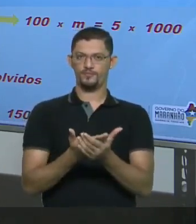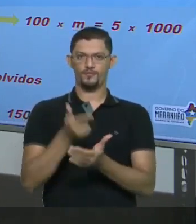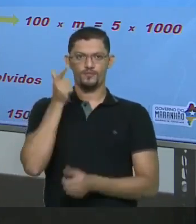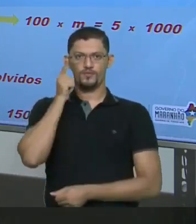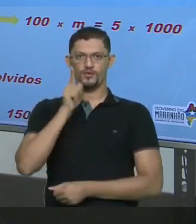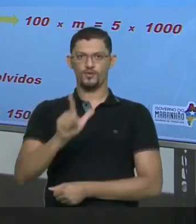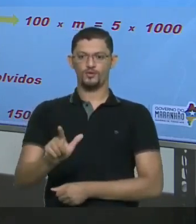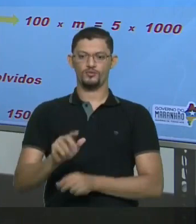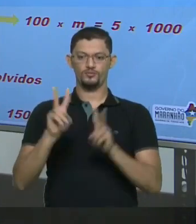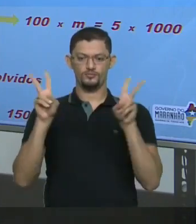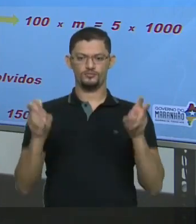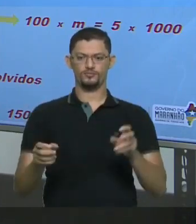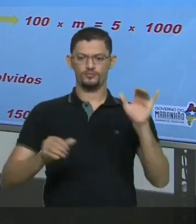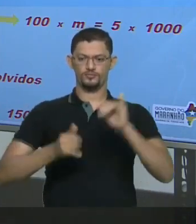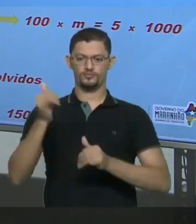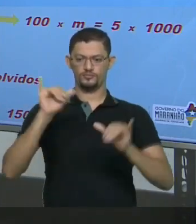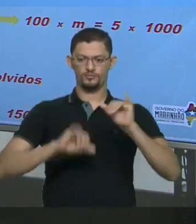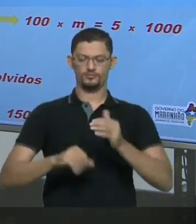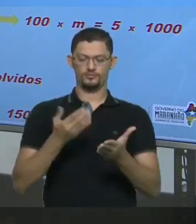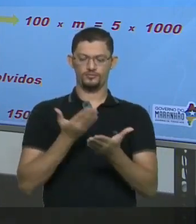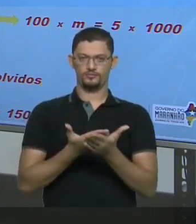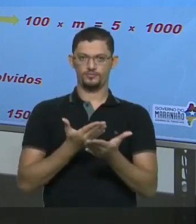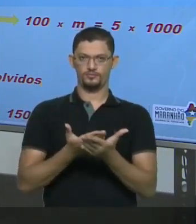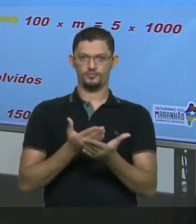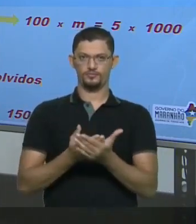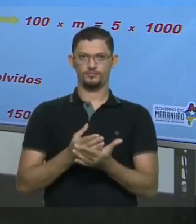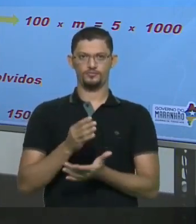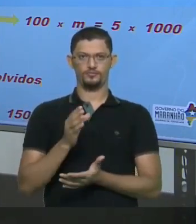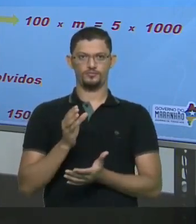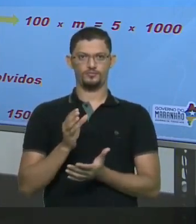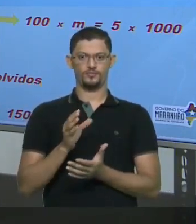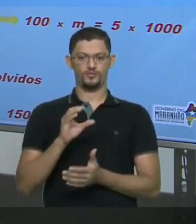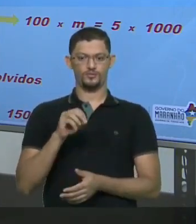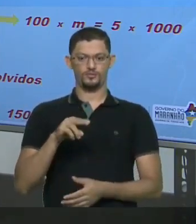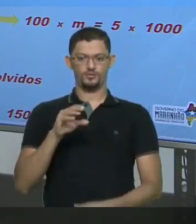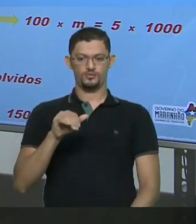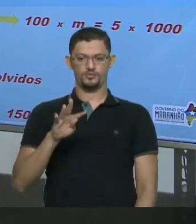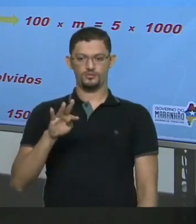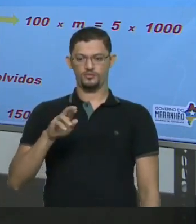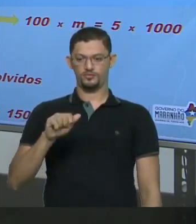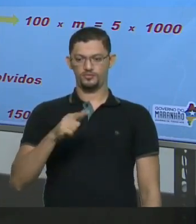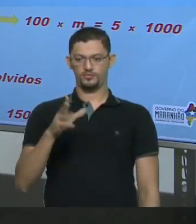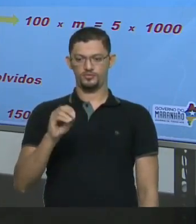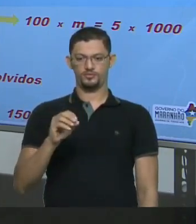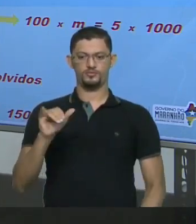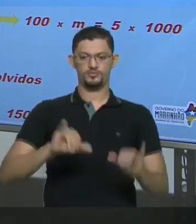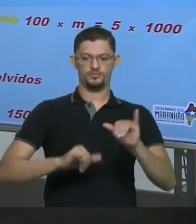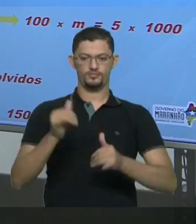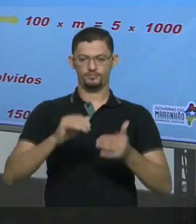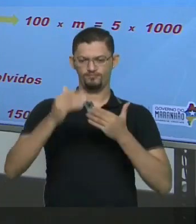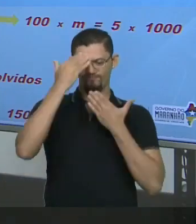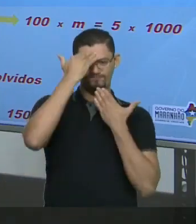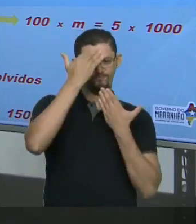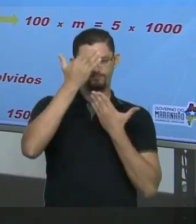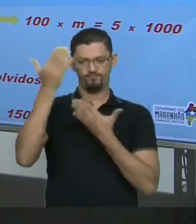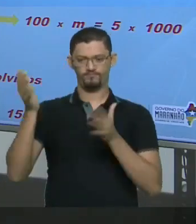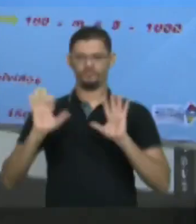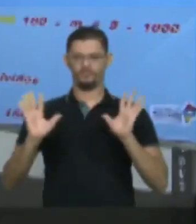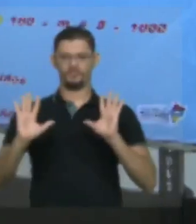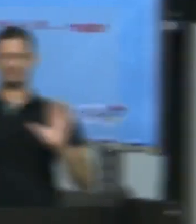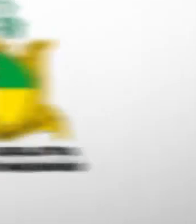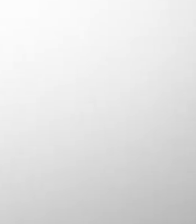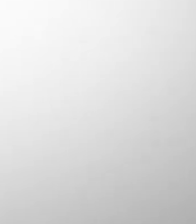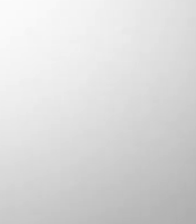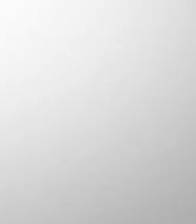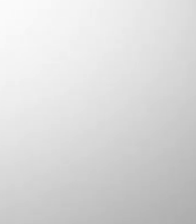continuaremos Estudar soluções Trabalhando As concentrações Das soluções Beleza pessoal Brigadão E até a próxima